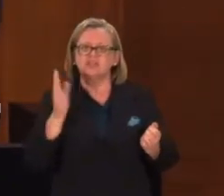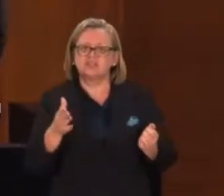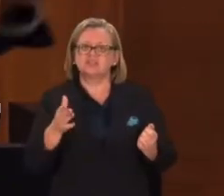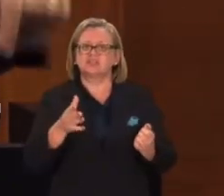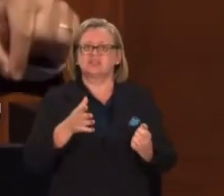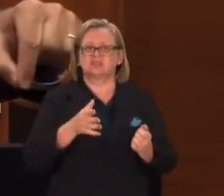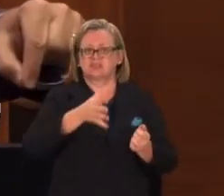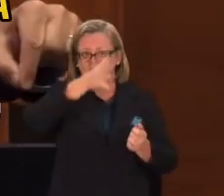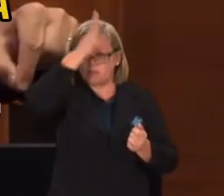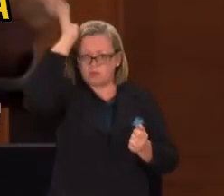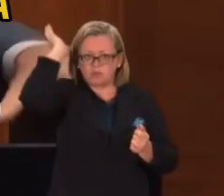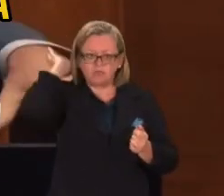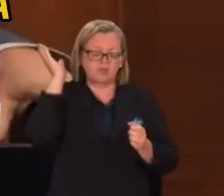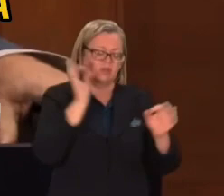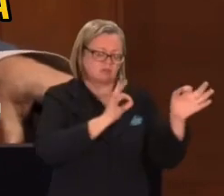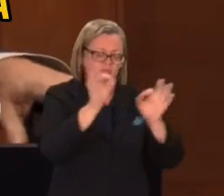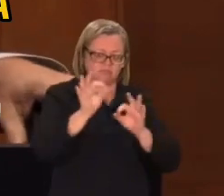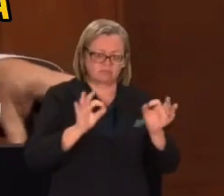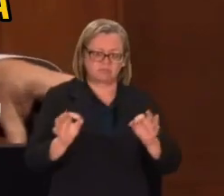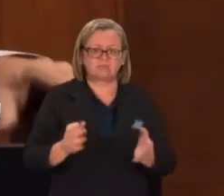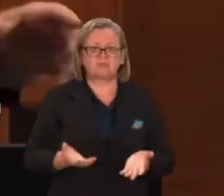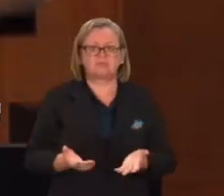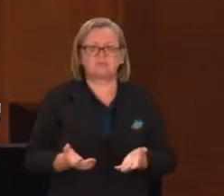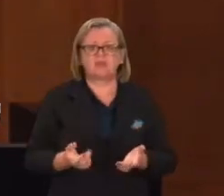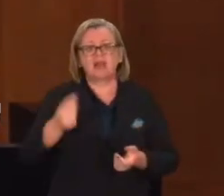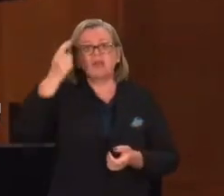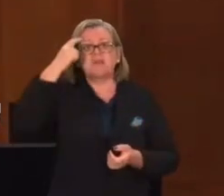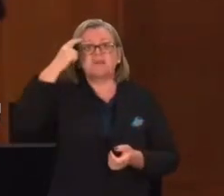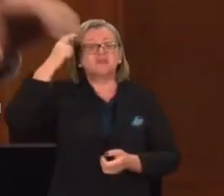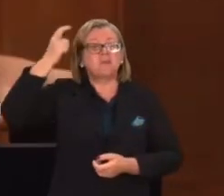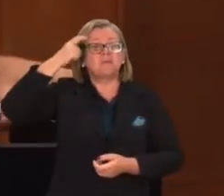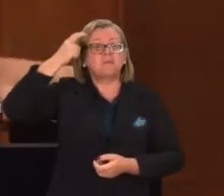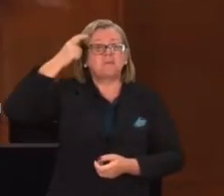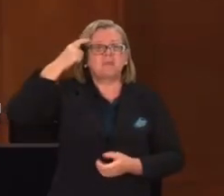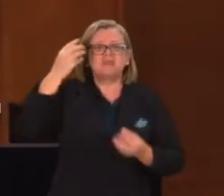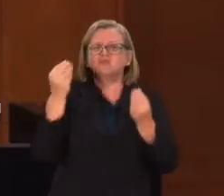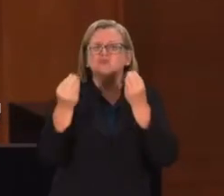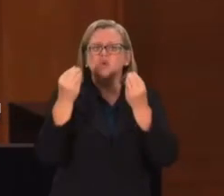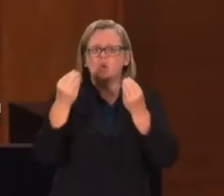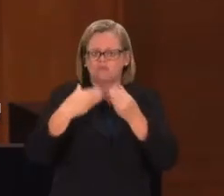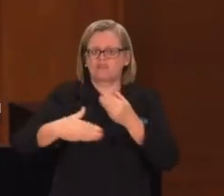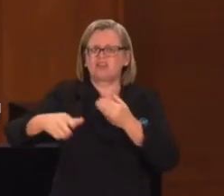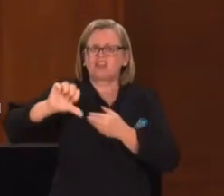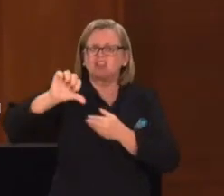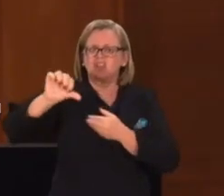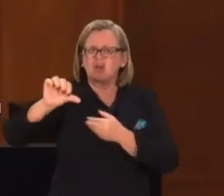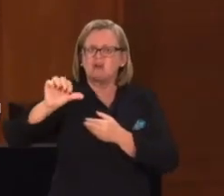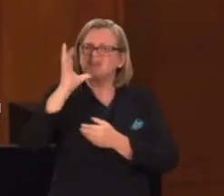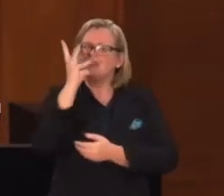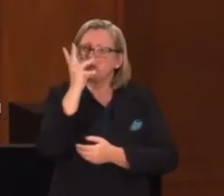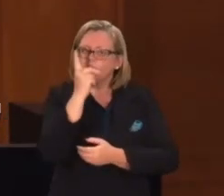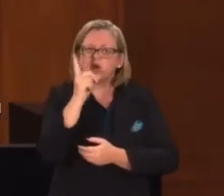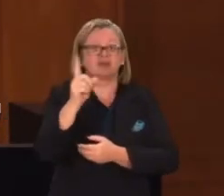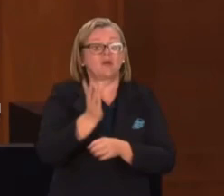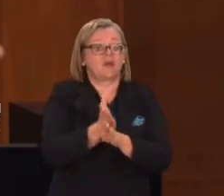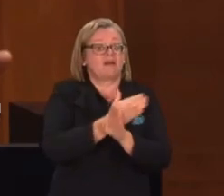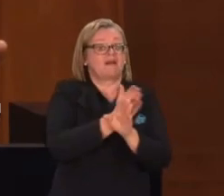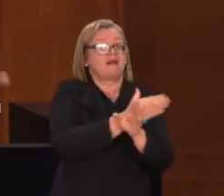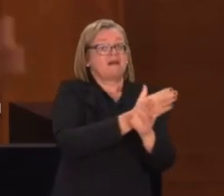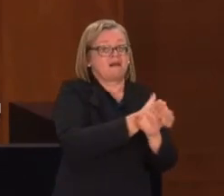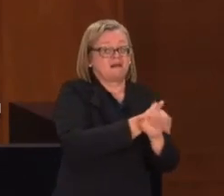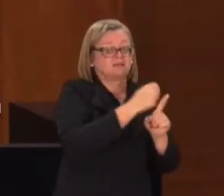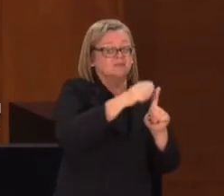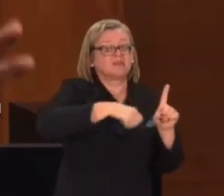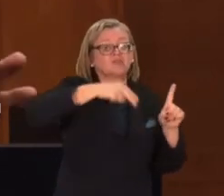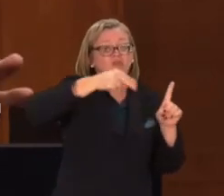deixar claro isso. Você não vai pensar que é essa audiência que vai colocar alguma coisa. Não. A Assembleia Legislativa, desde novembro,